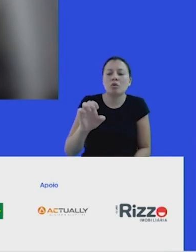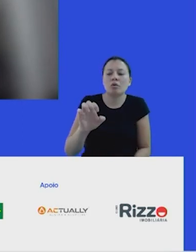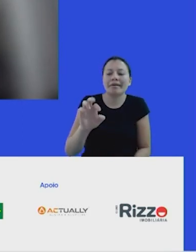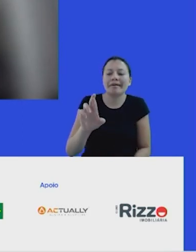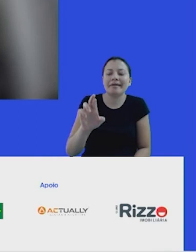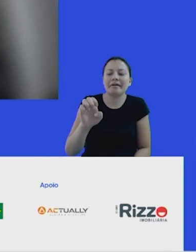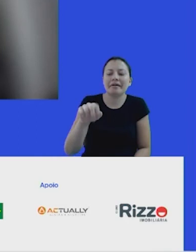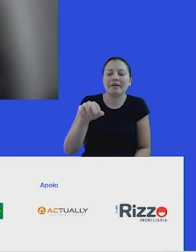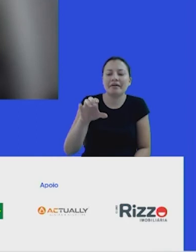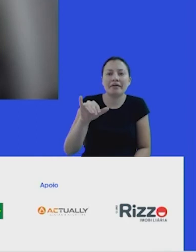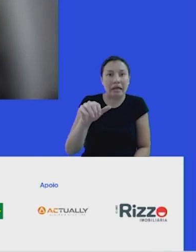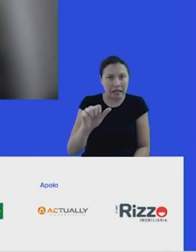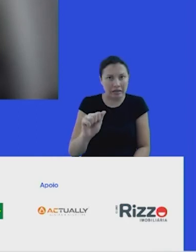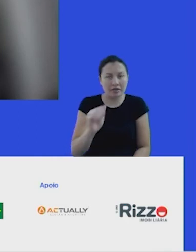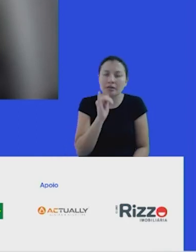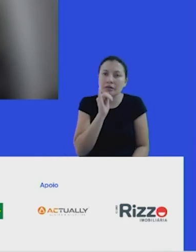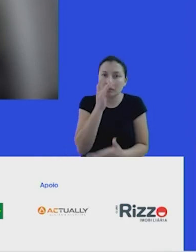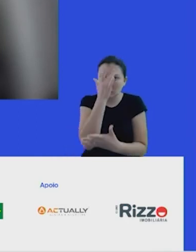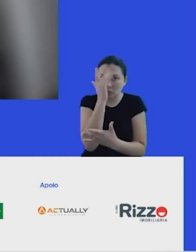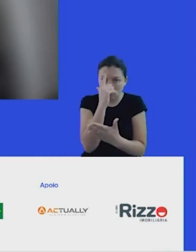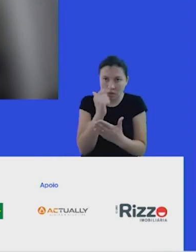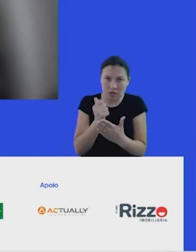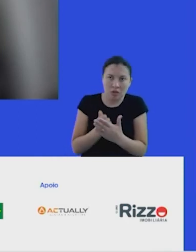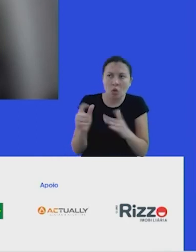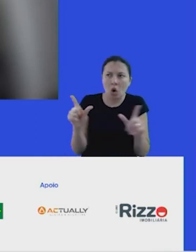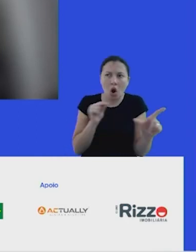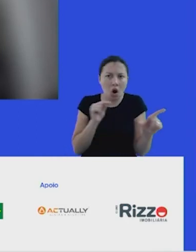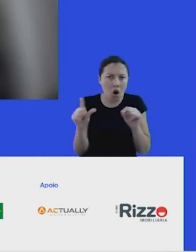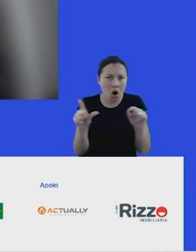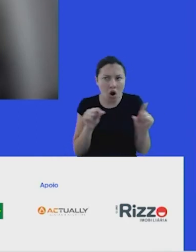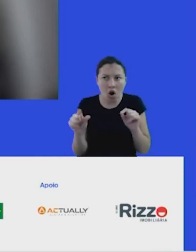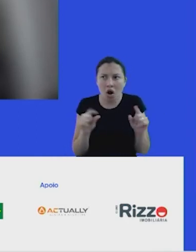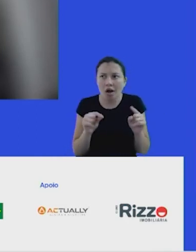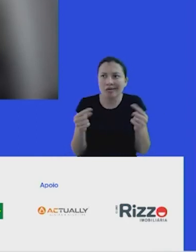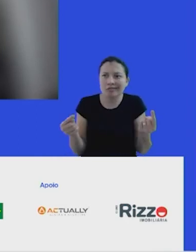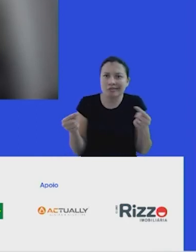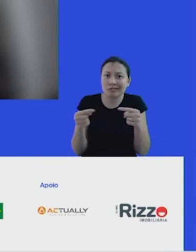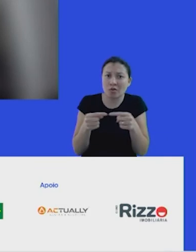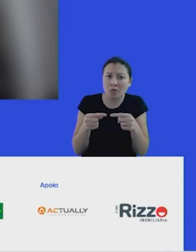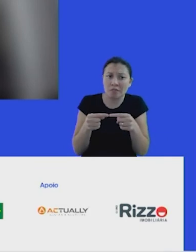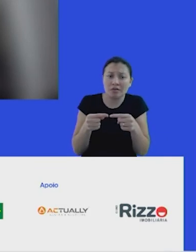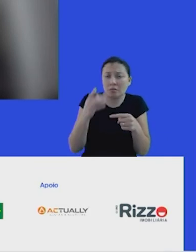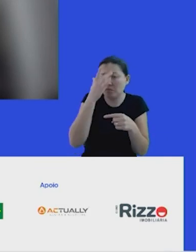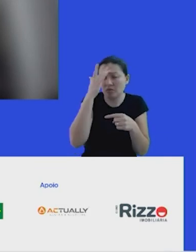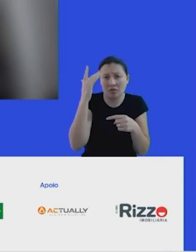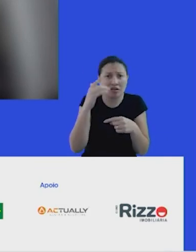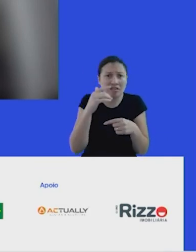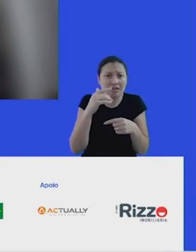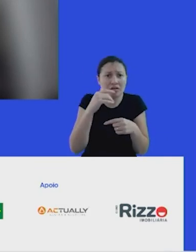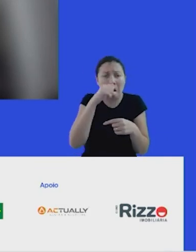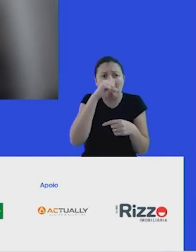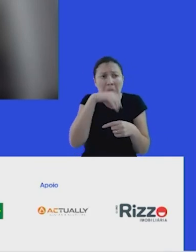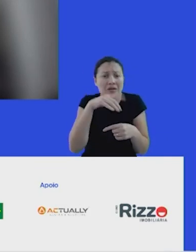As escolhas das pessoas começam a se pautar cada vez mais no exercício da incoerência. A coerência